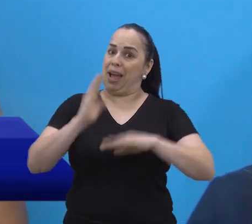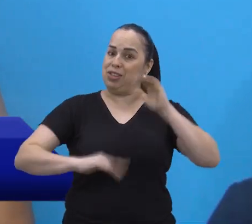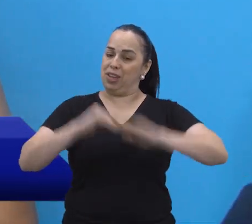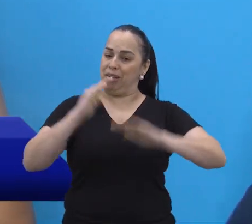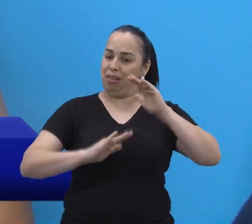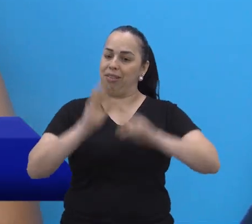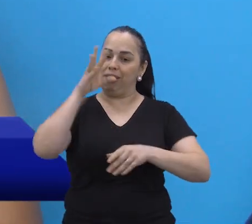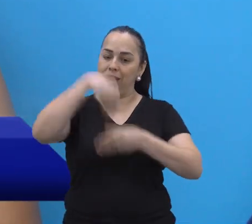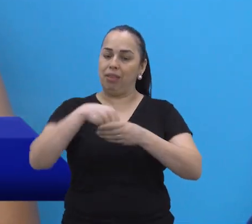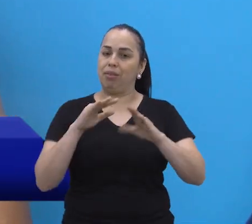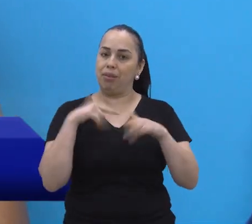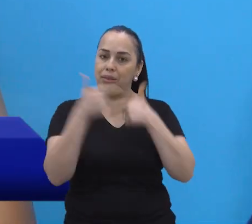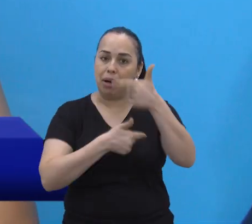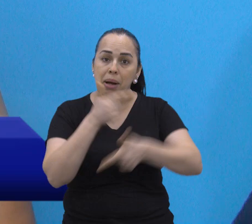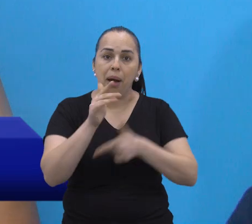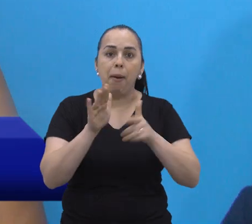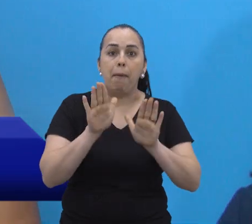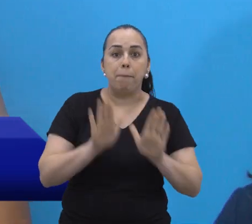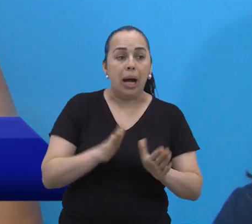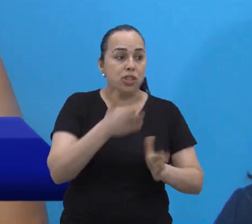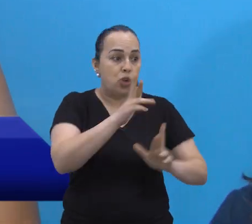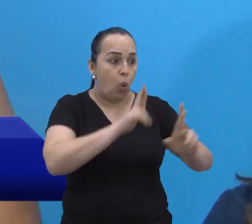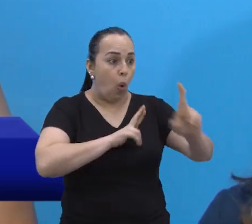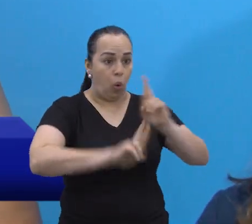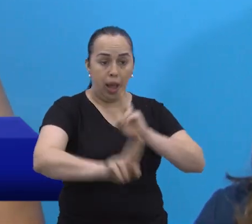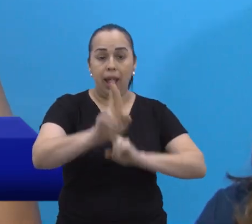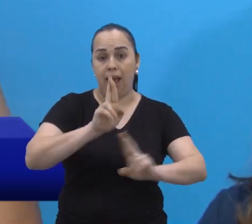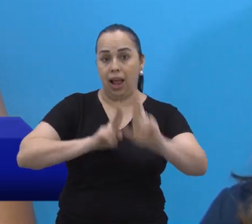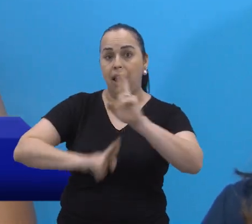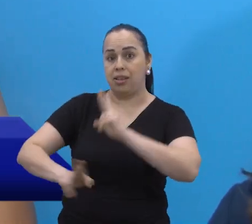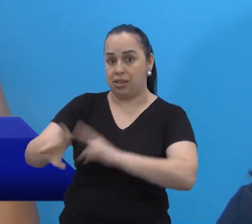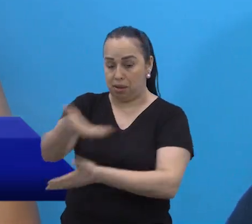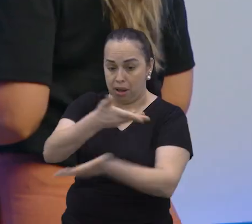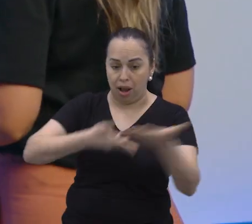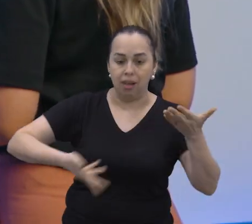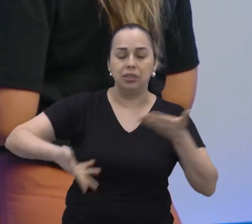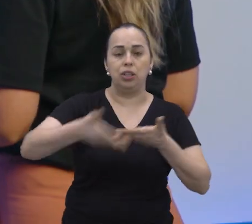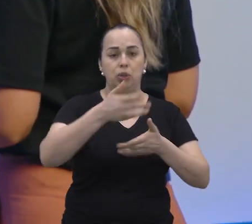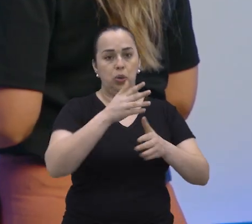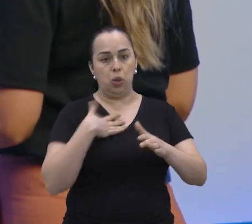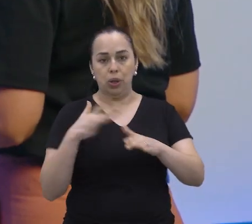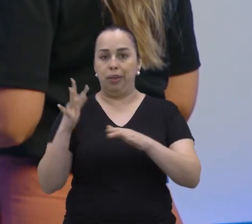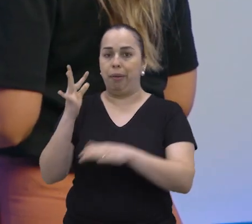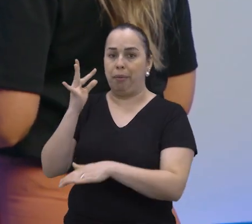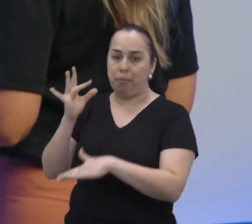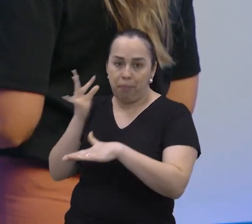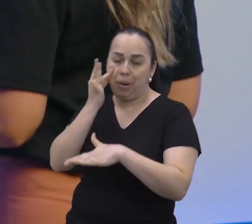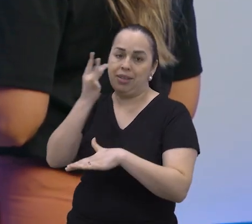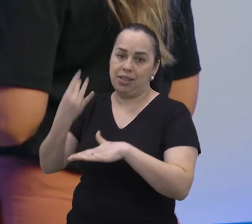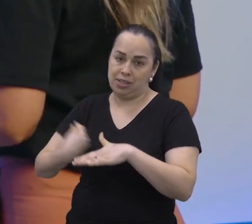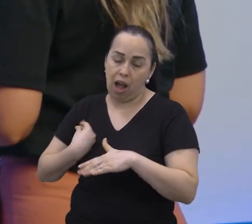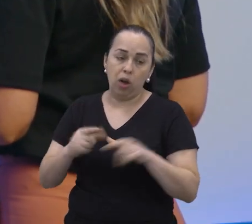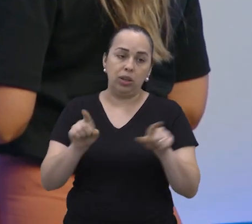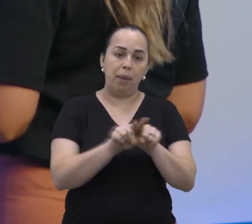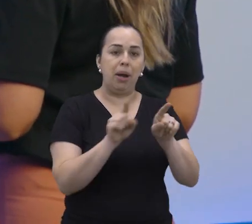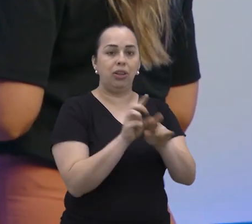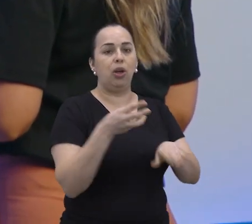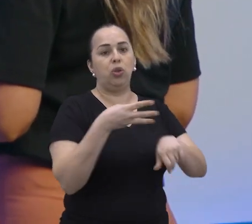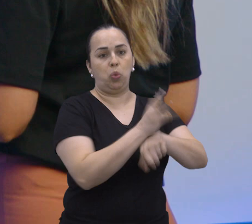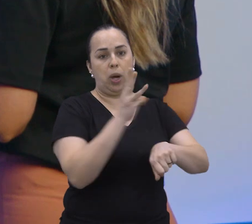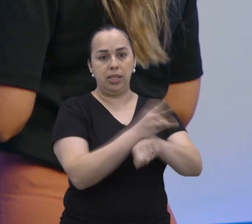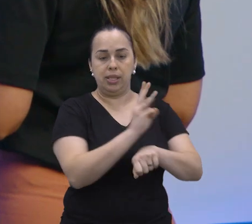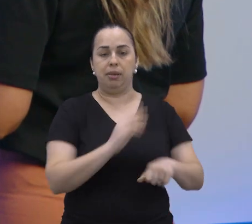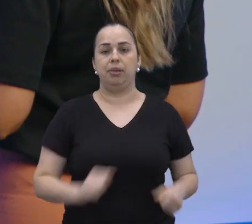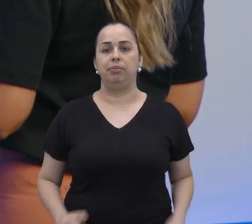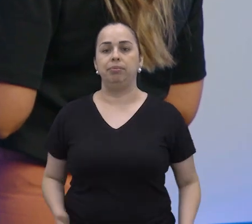prática no ambiente de trabalho, mas qualquer relacionamento também, né, virtual ou também corporativo aí. Volto